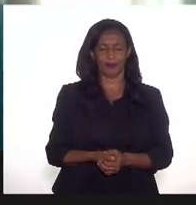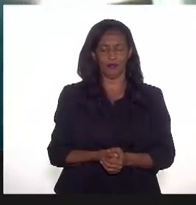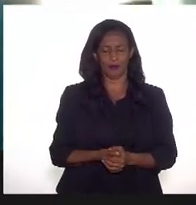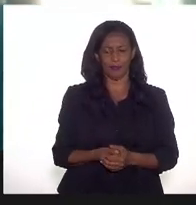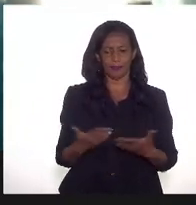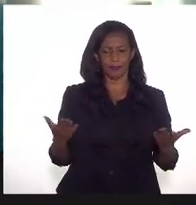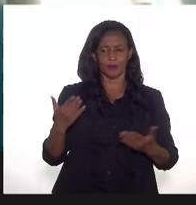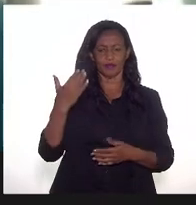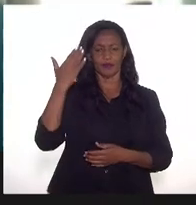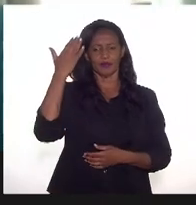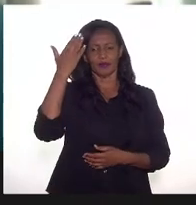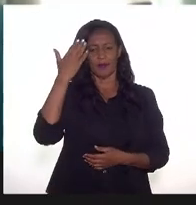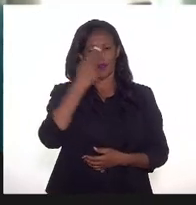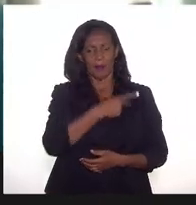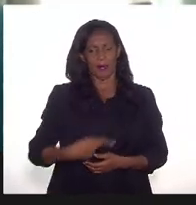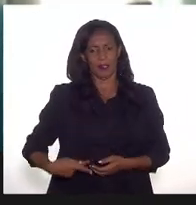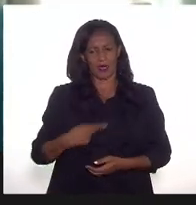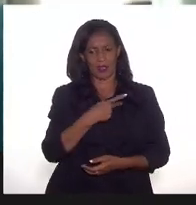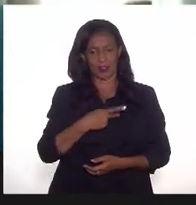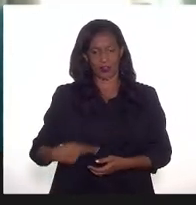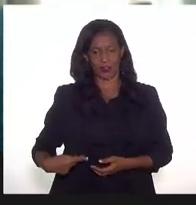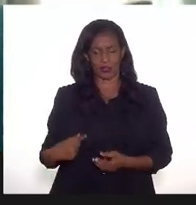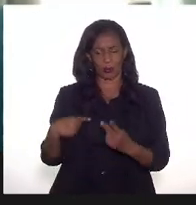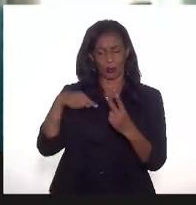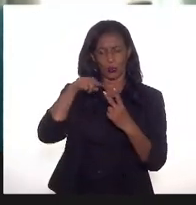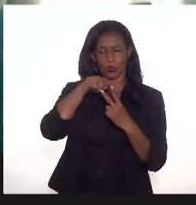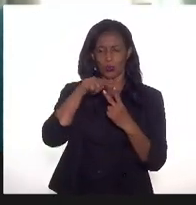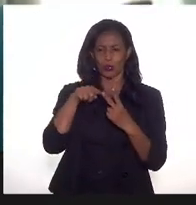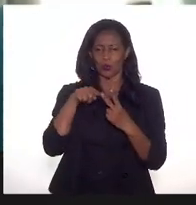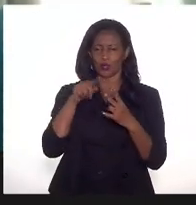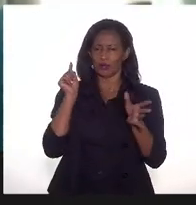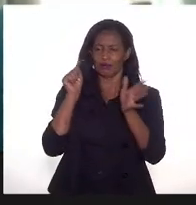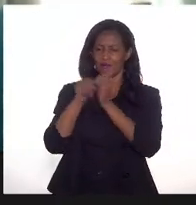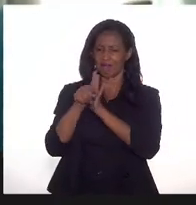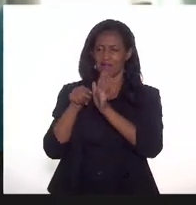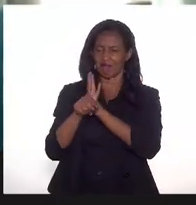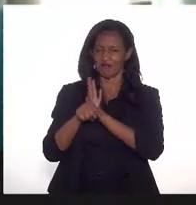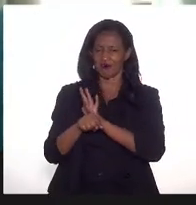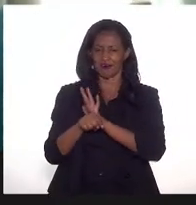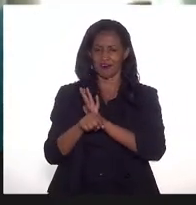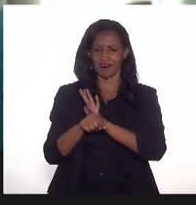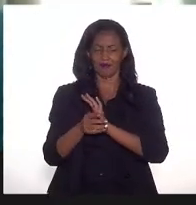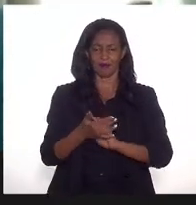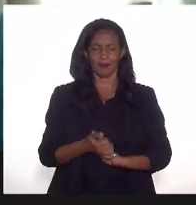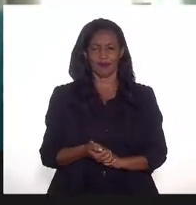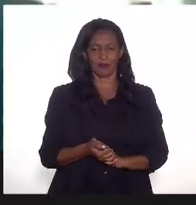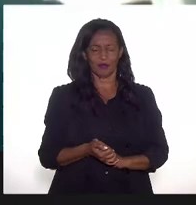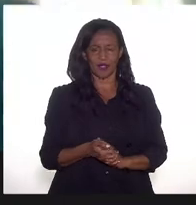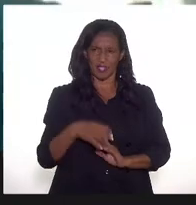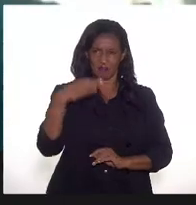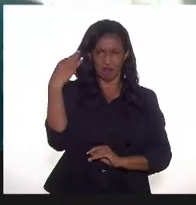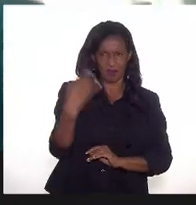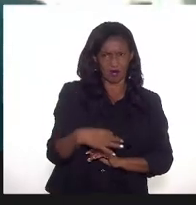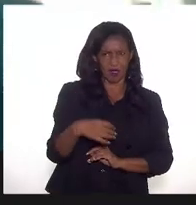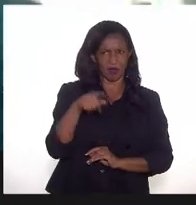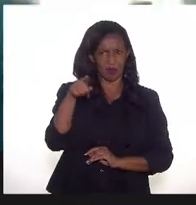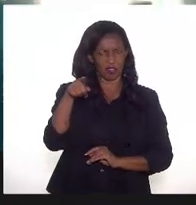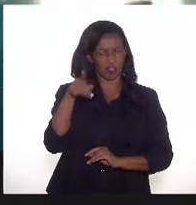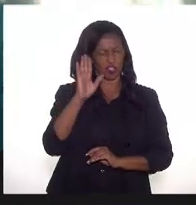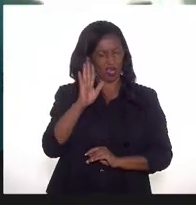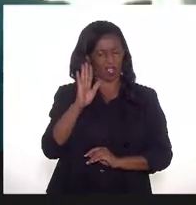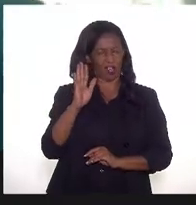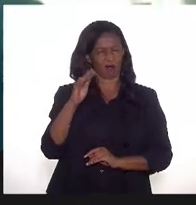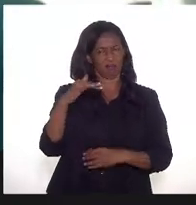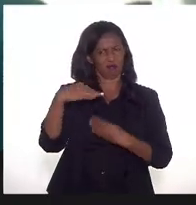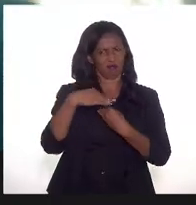Presidente, eu tenho apenas duas perguntas nessa apresentação, porque certamente, como vossa excelência já havia nos orientado,